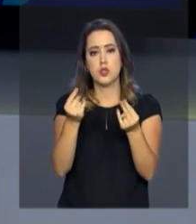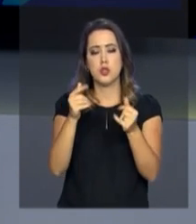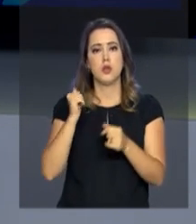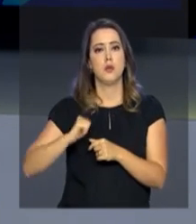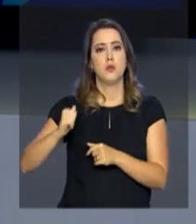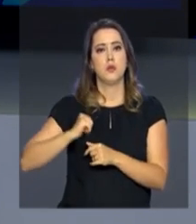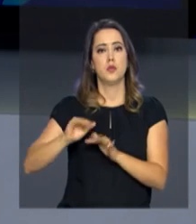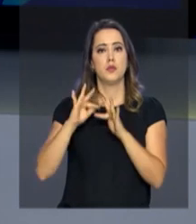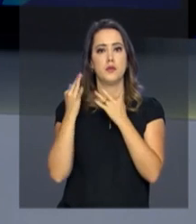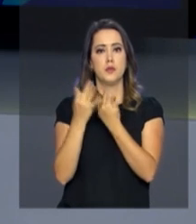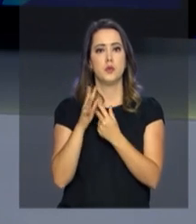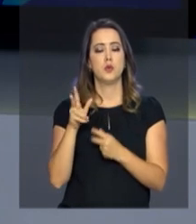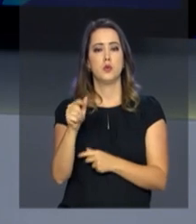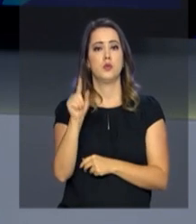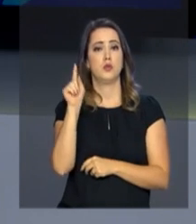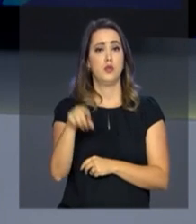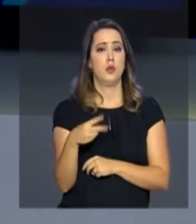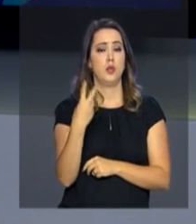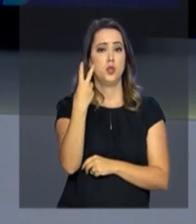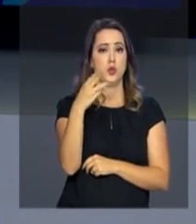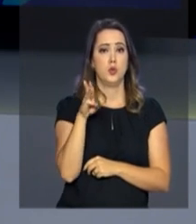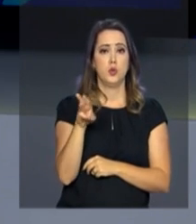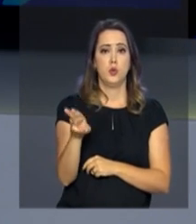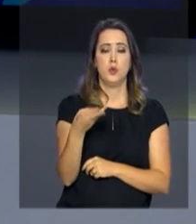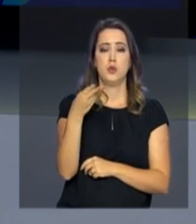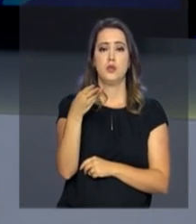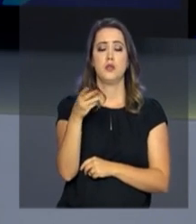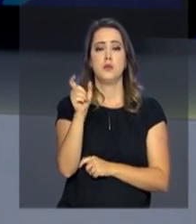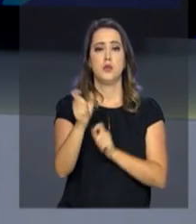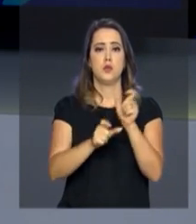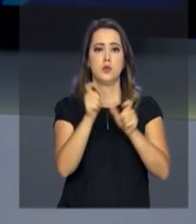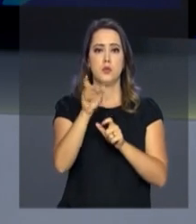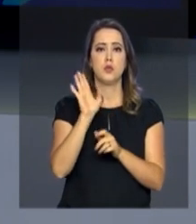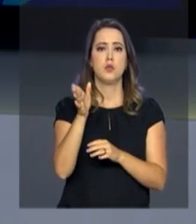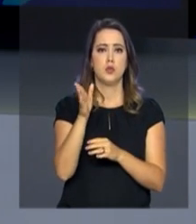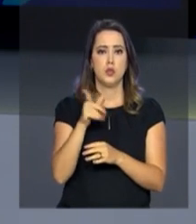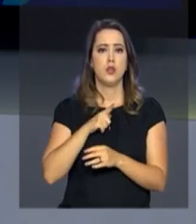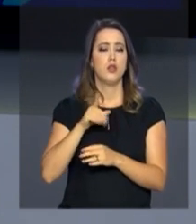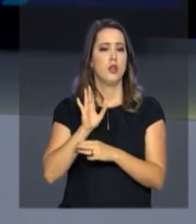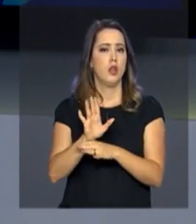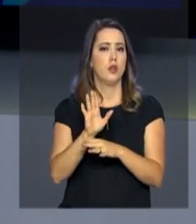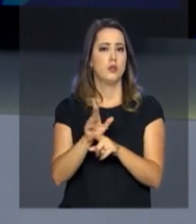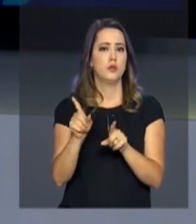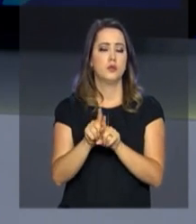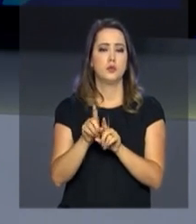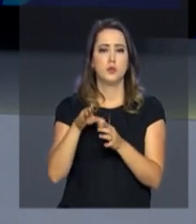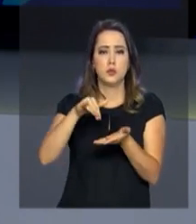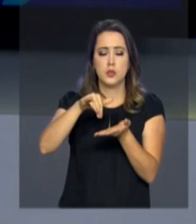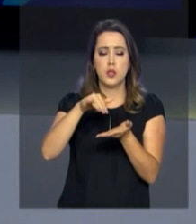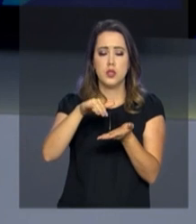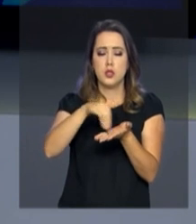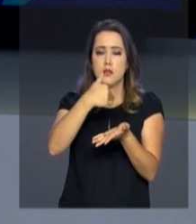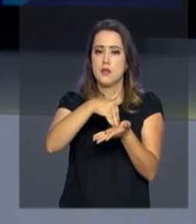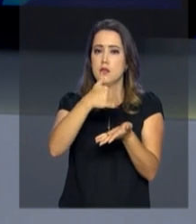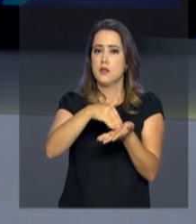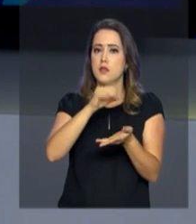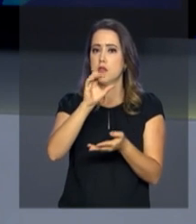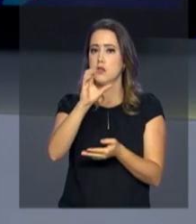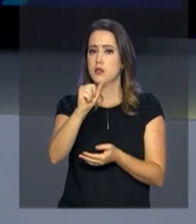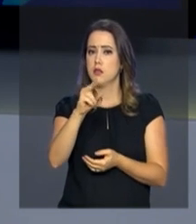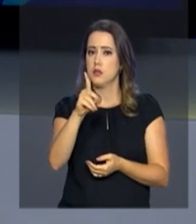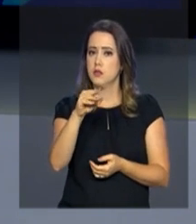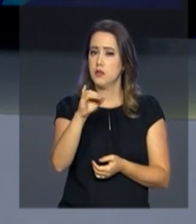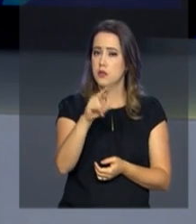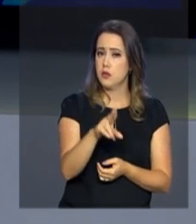Bolsa Família. No total, 2,8 milhões de beneficiários já registraram as informações na ferramenta do governo federal.